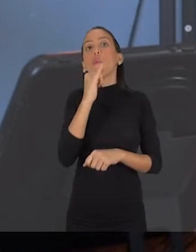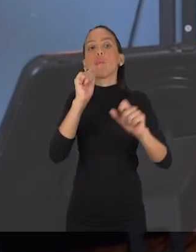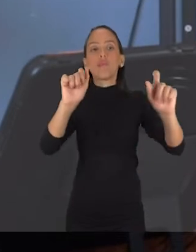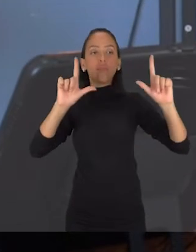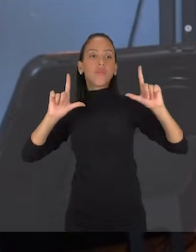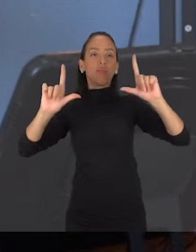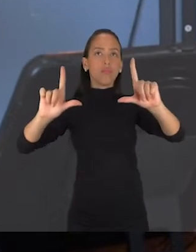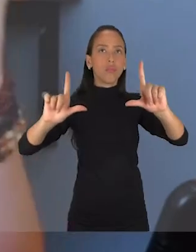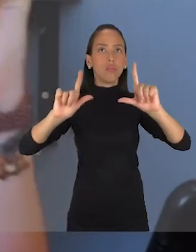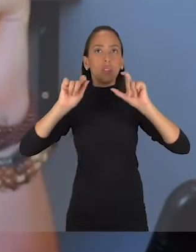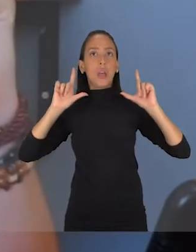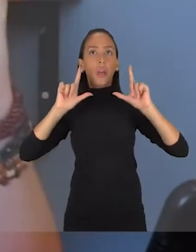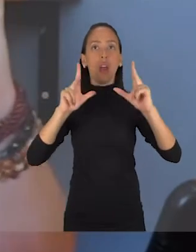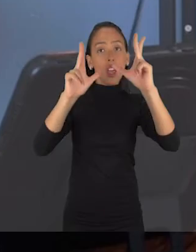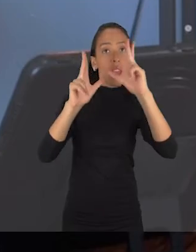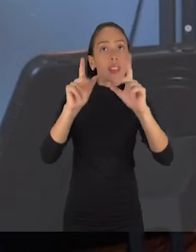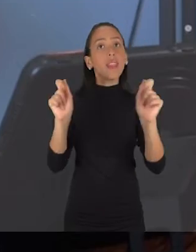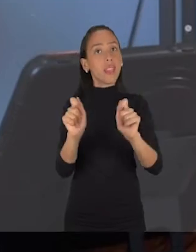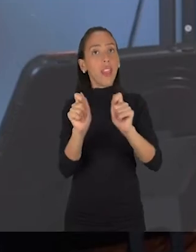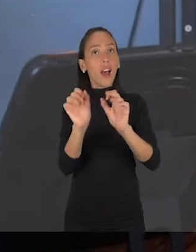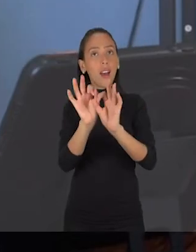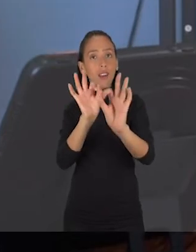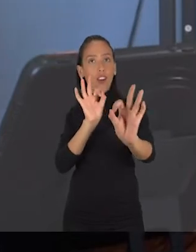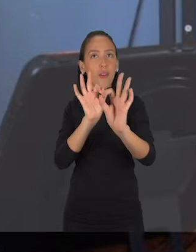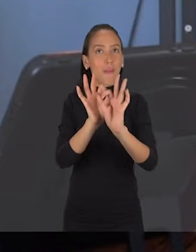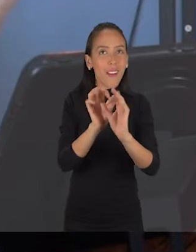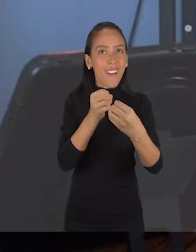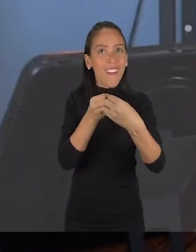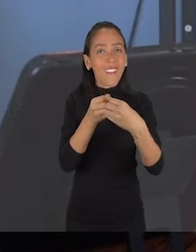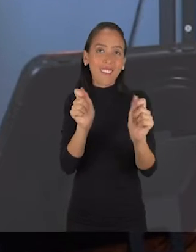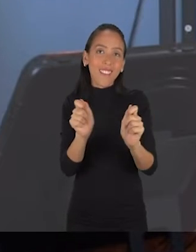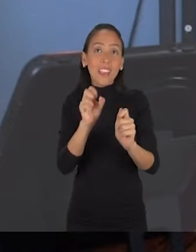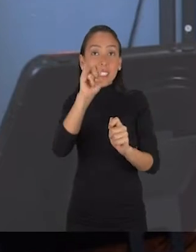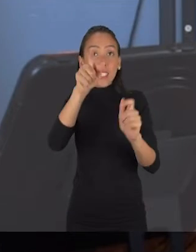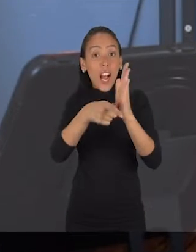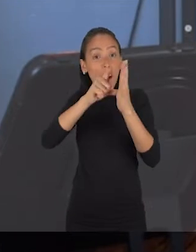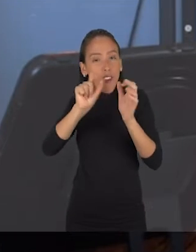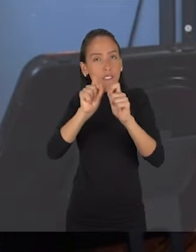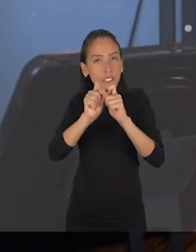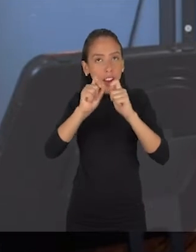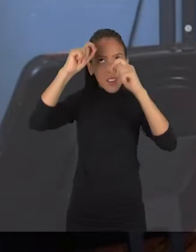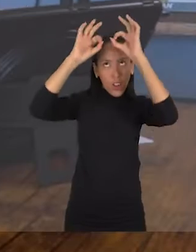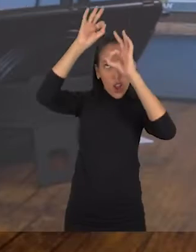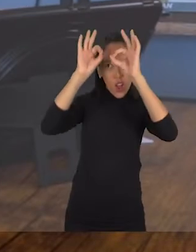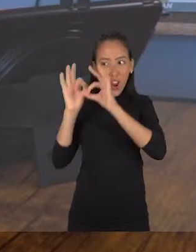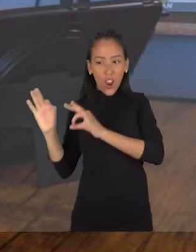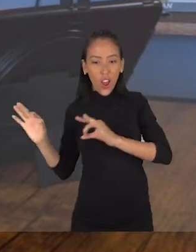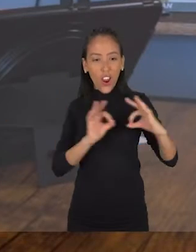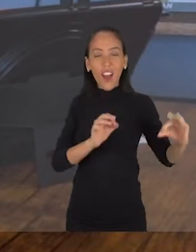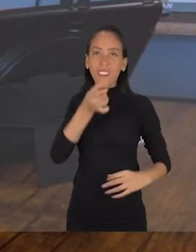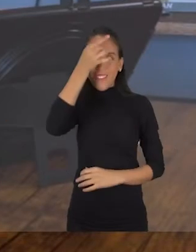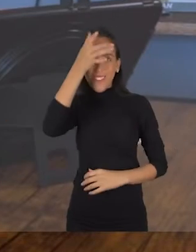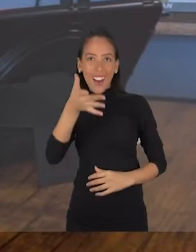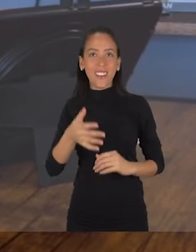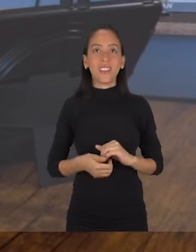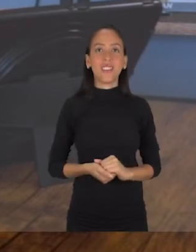esse enquadramento na edição. Você consegue aproximar um pouco mais, distanciar um pouco mais. Então se você der um espaço na tela, fica sempre mais fácil. E isso a gente está falando